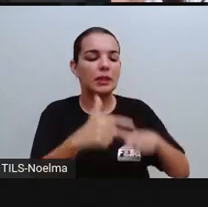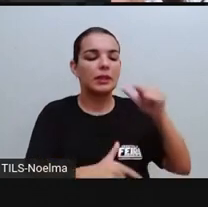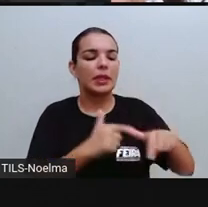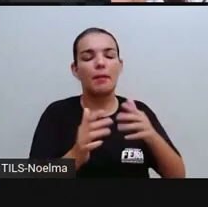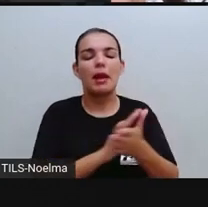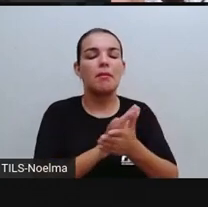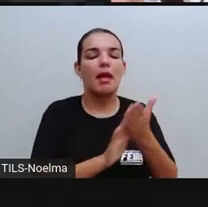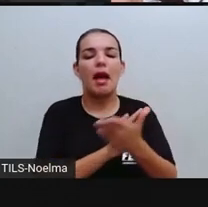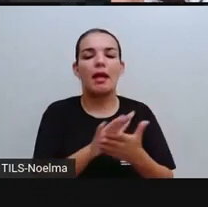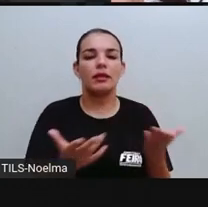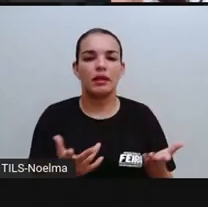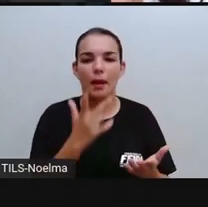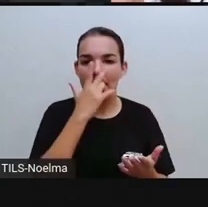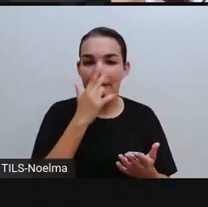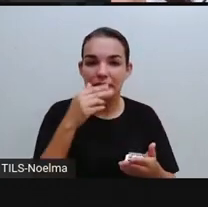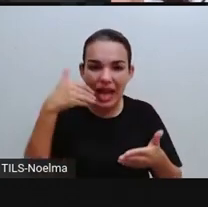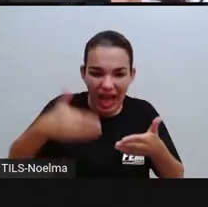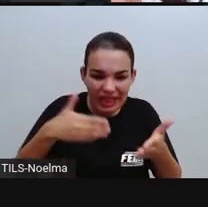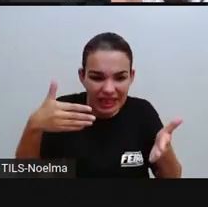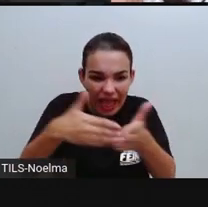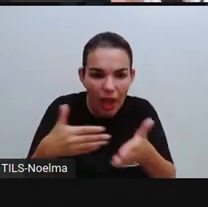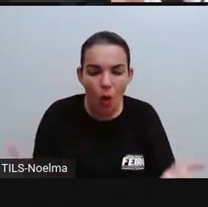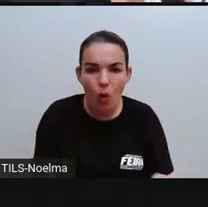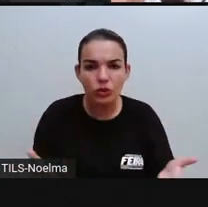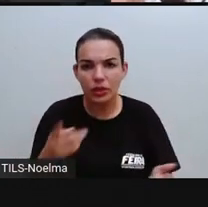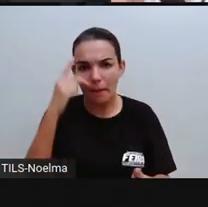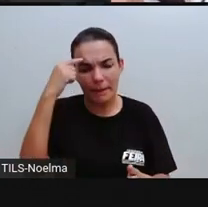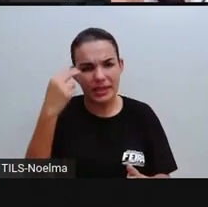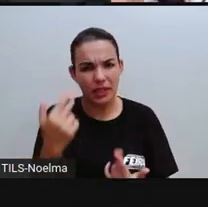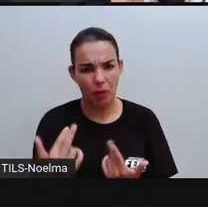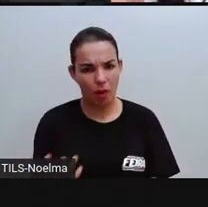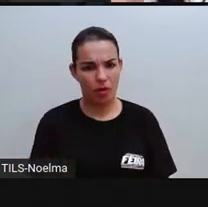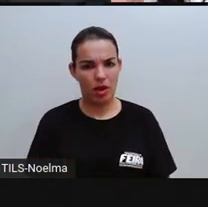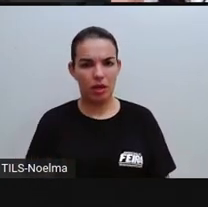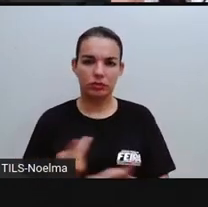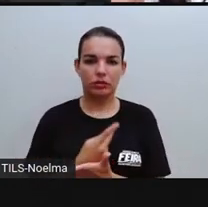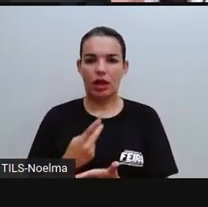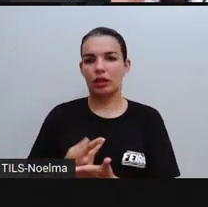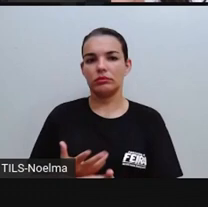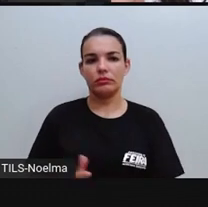perpetuando até hoje com expressões aí desse tipo.